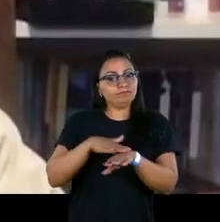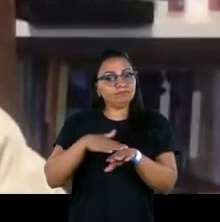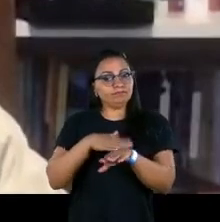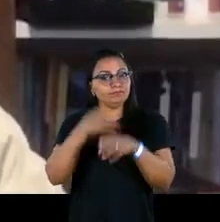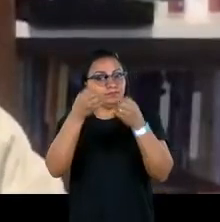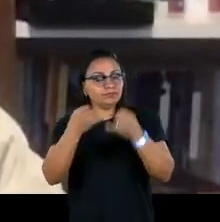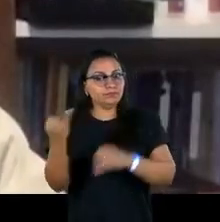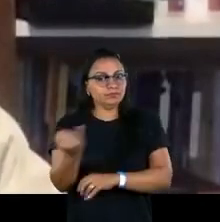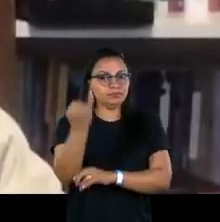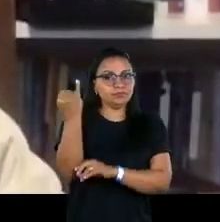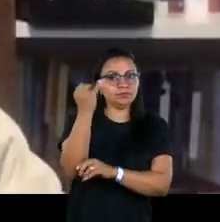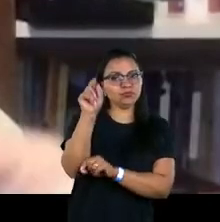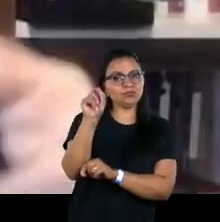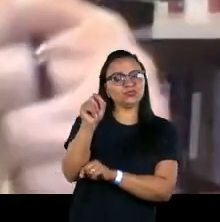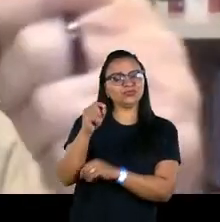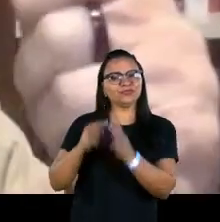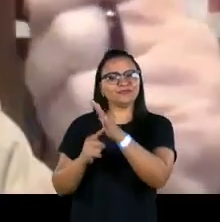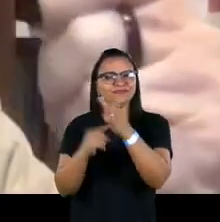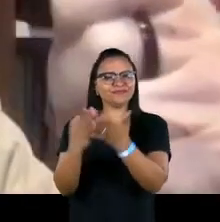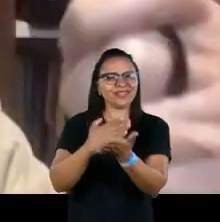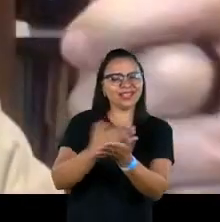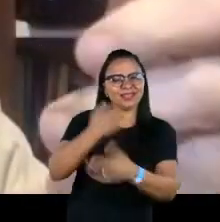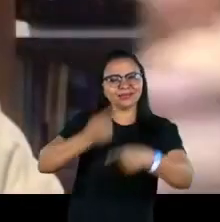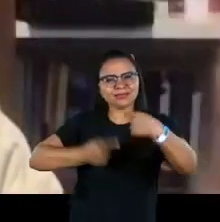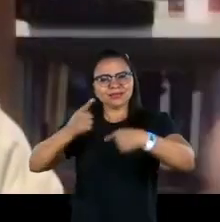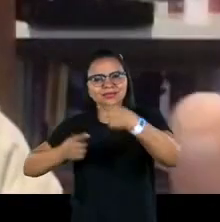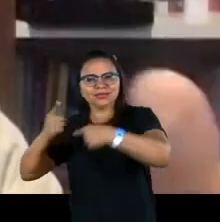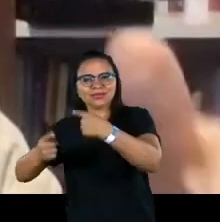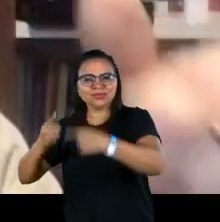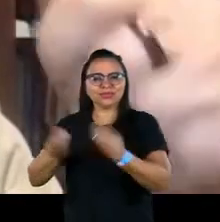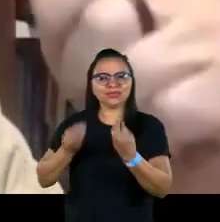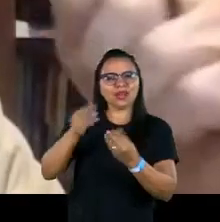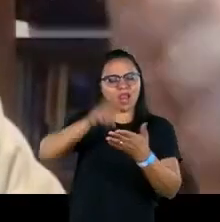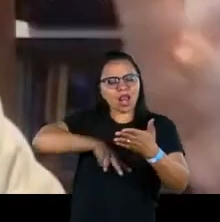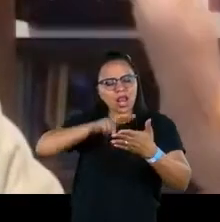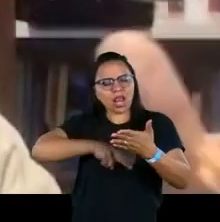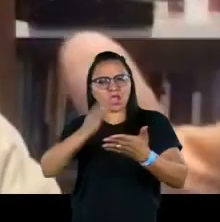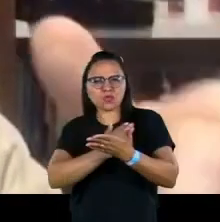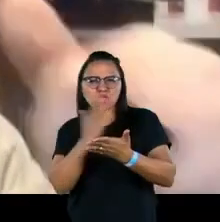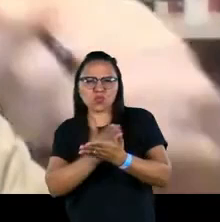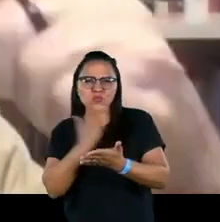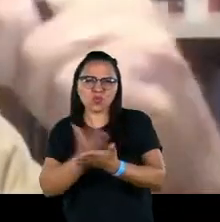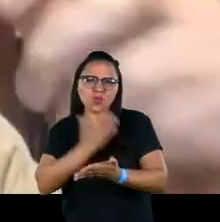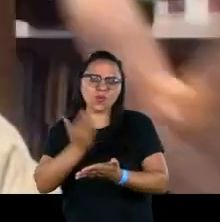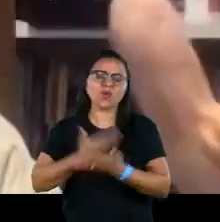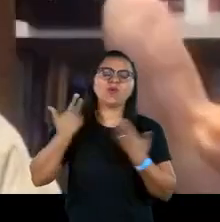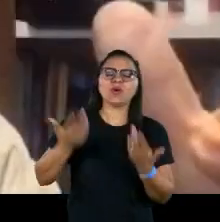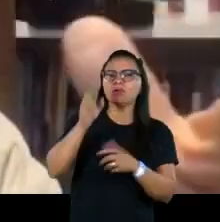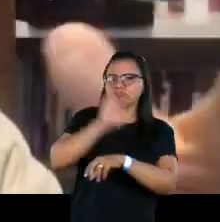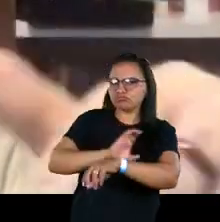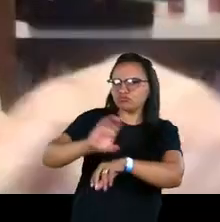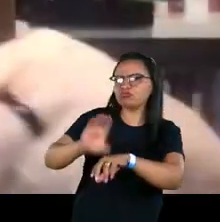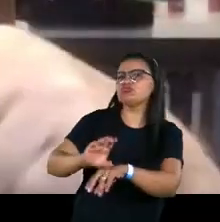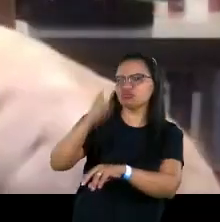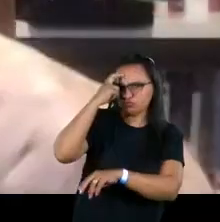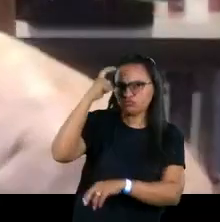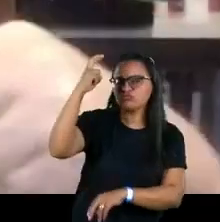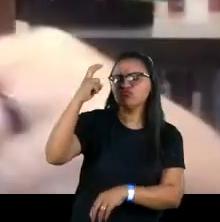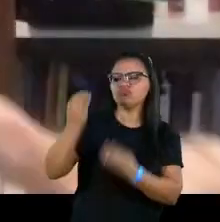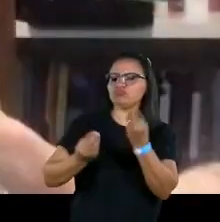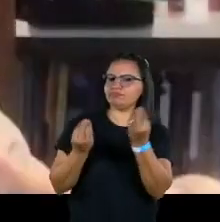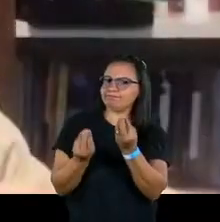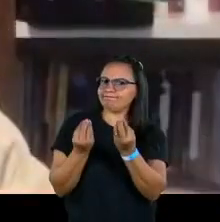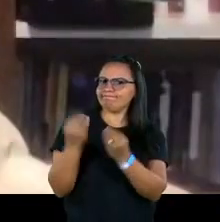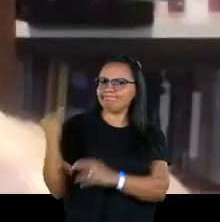importância da feira, da discussão sobre a questão da leitura, do livro, a questão da cultura, como